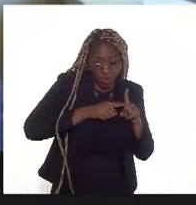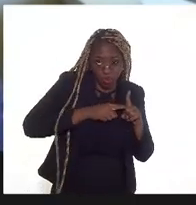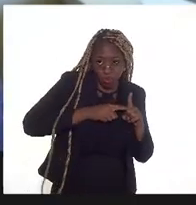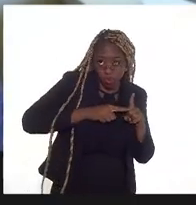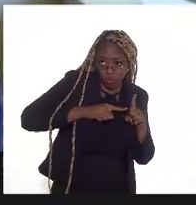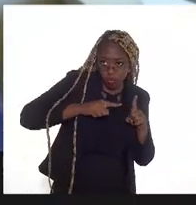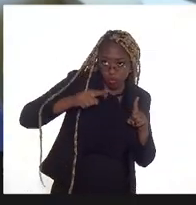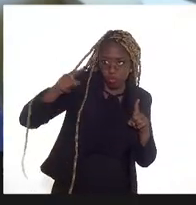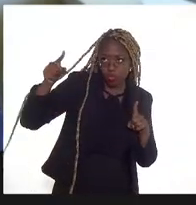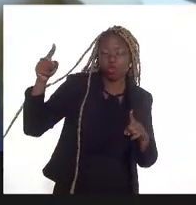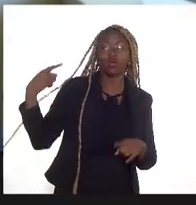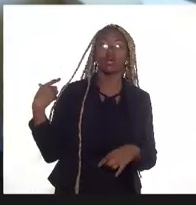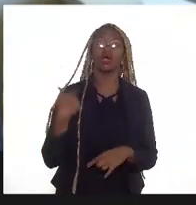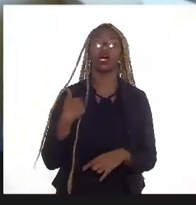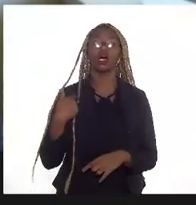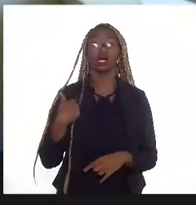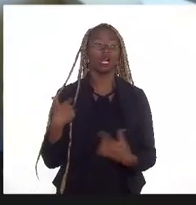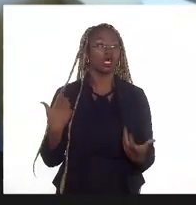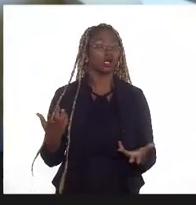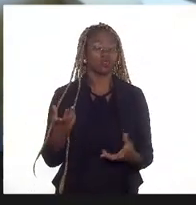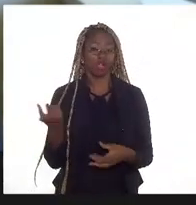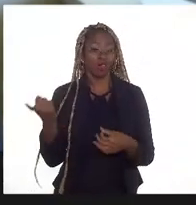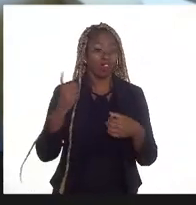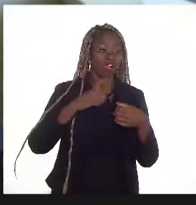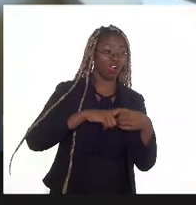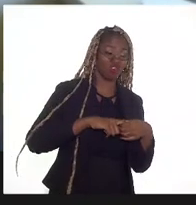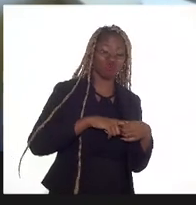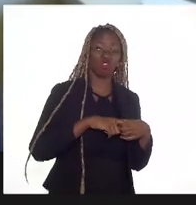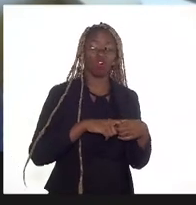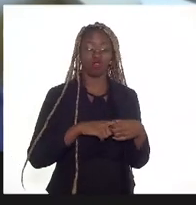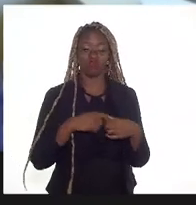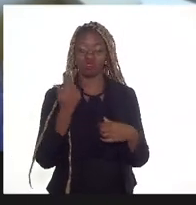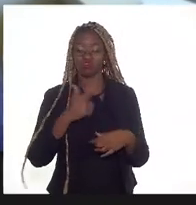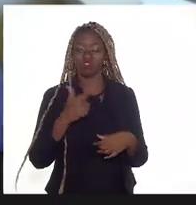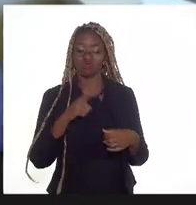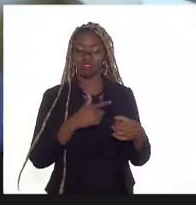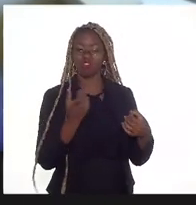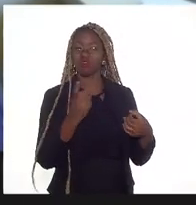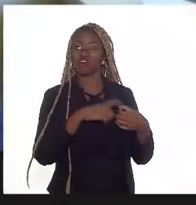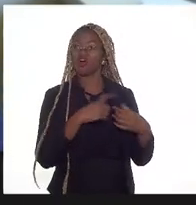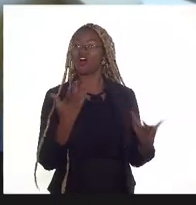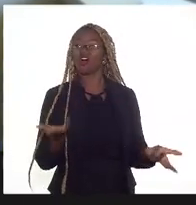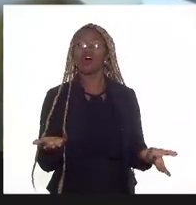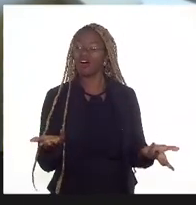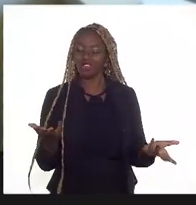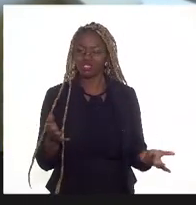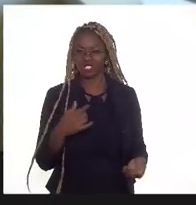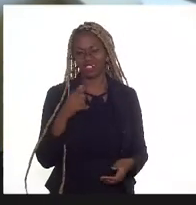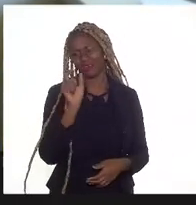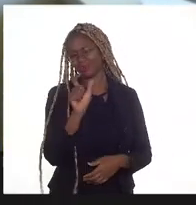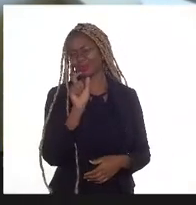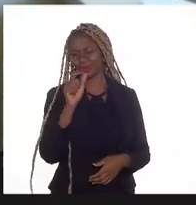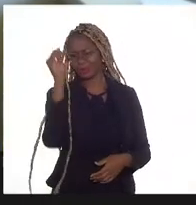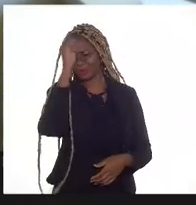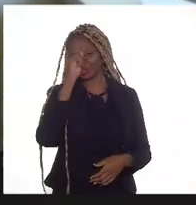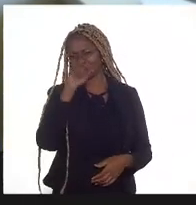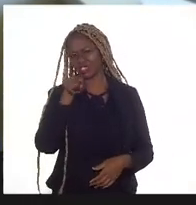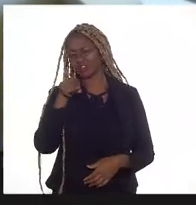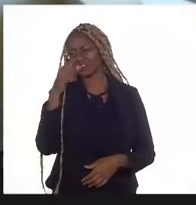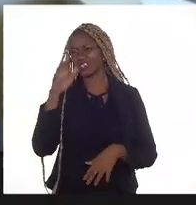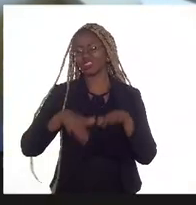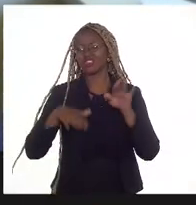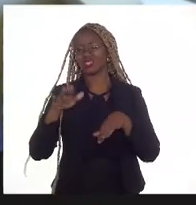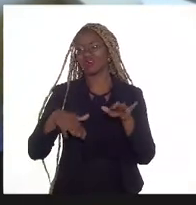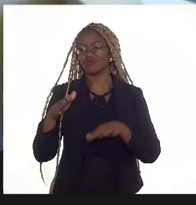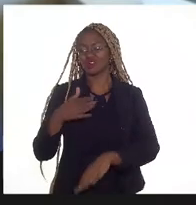estarei aí com a reinjeção que está, que está uma palavra antiga, talvez a senhora não esteja acostumada, é